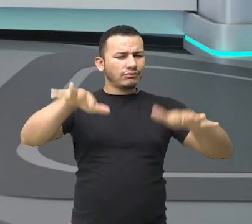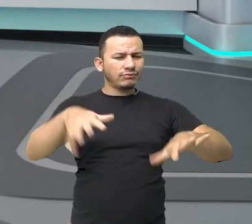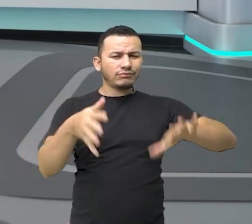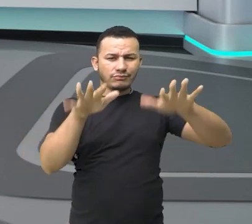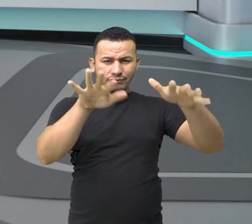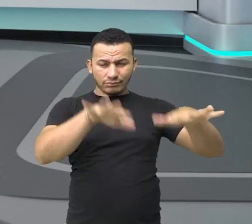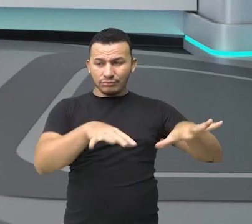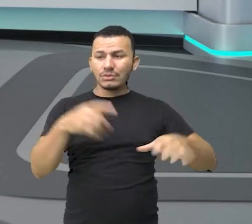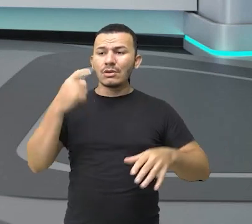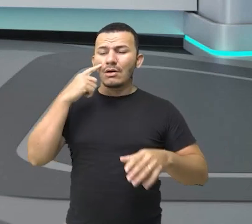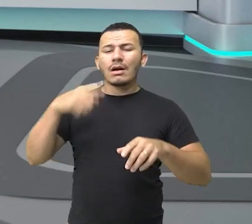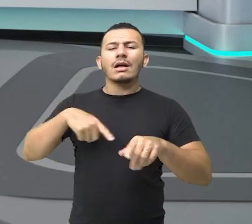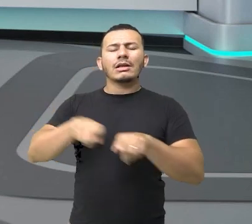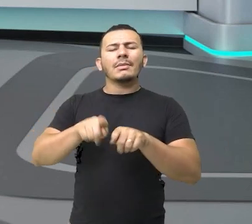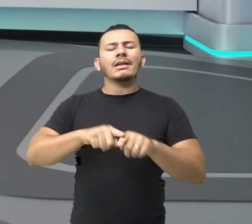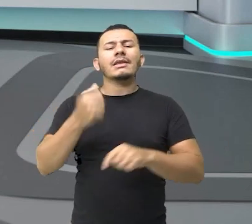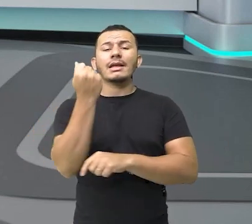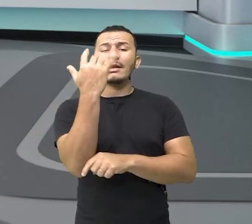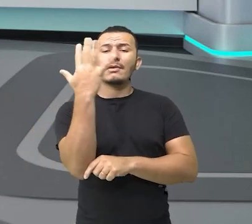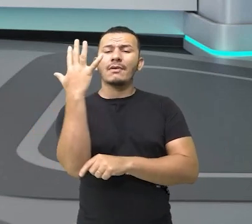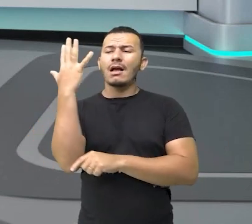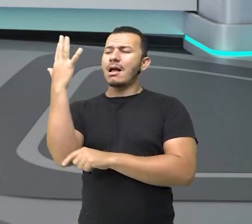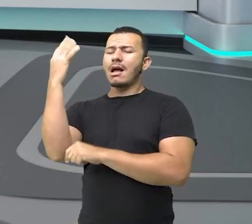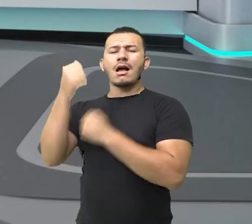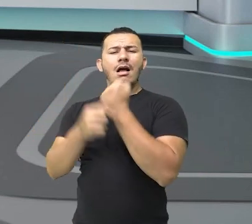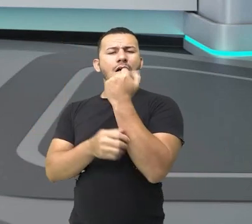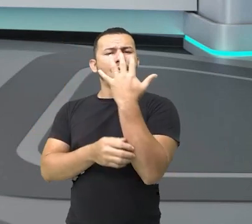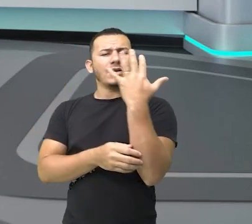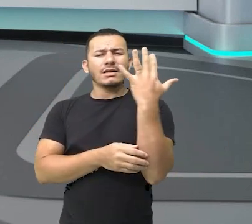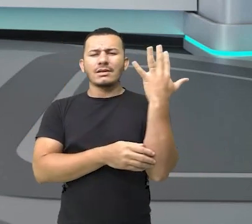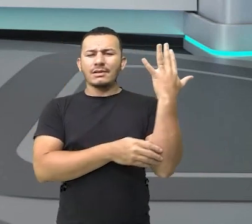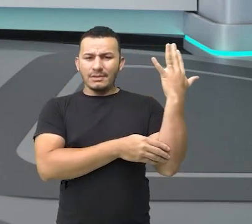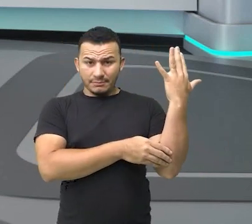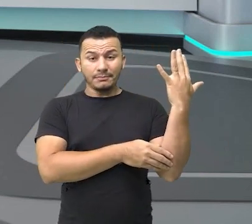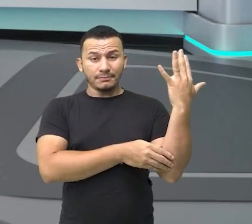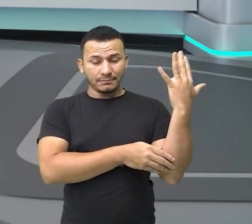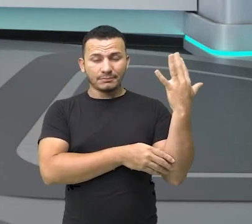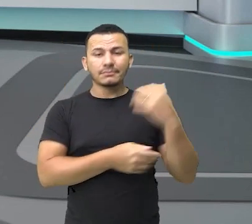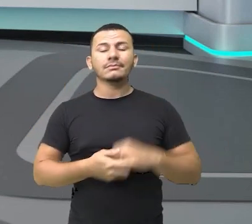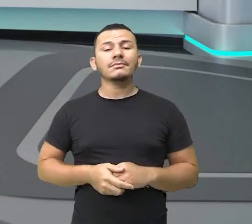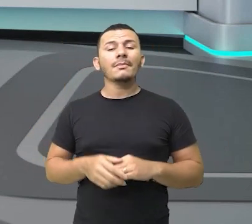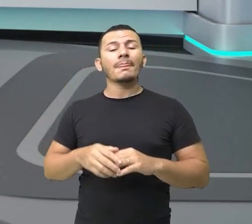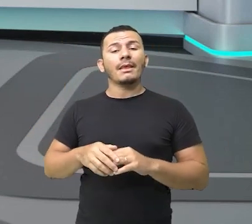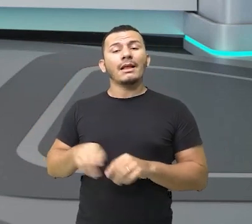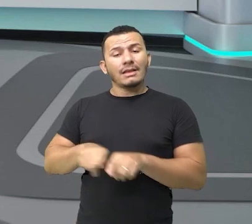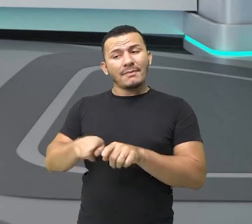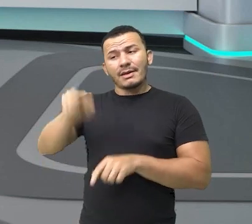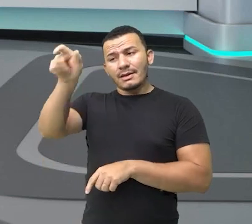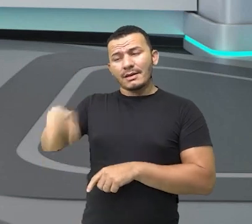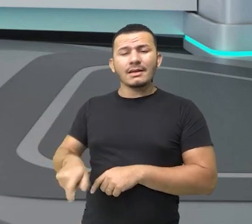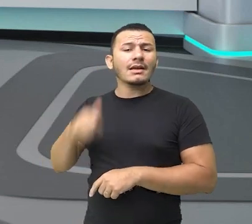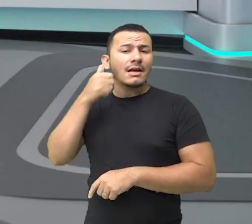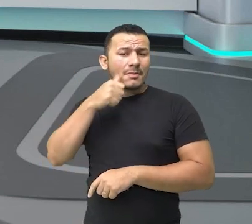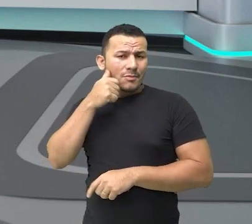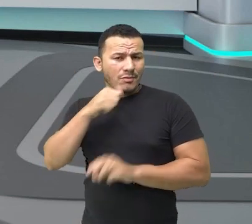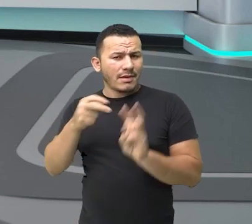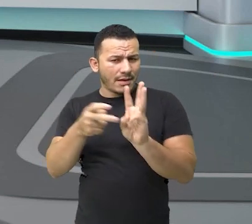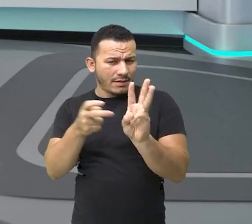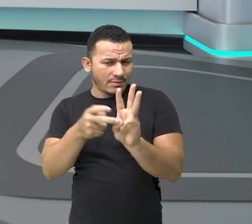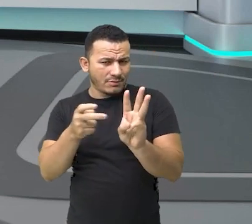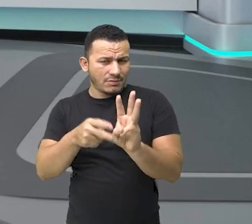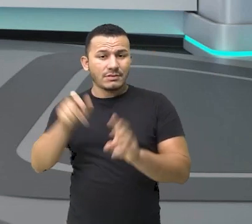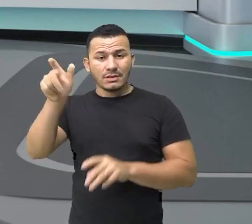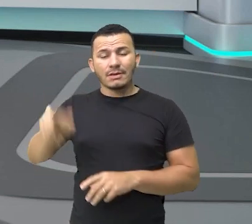certo? Você observa uma vegetação ao fundo, uma floresta e, claro, Iracema, a Índia,